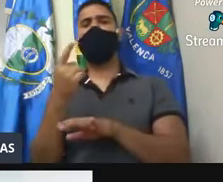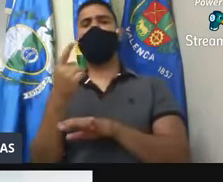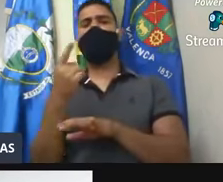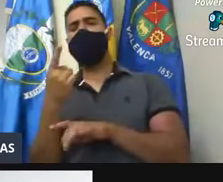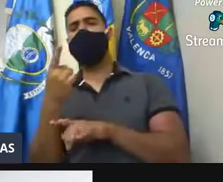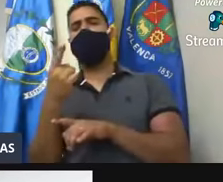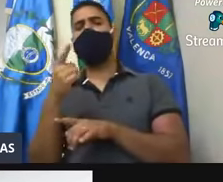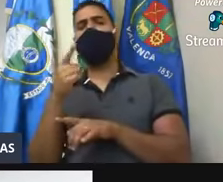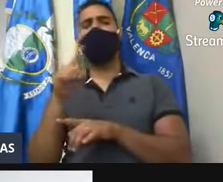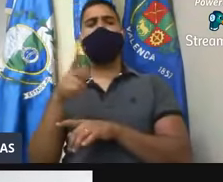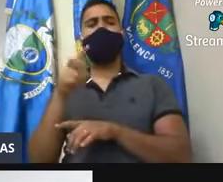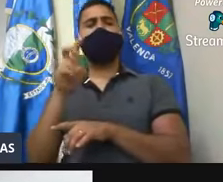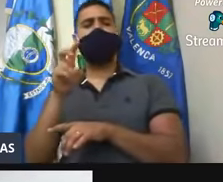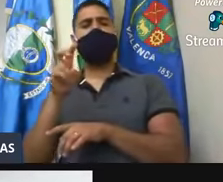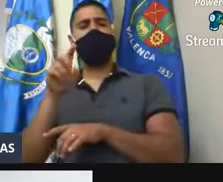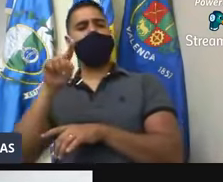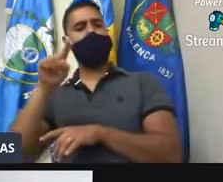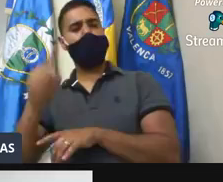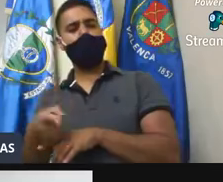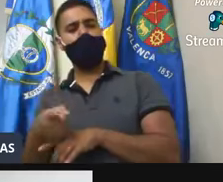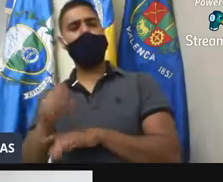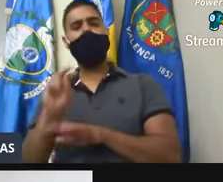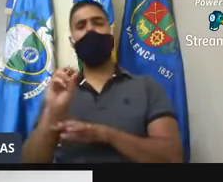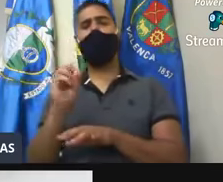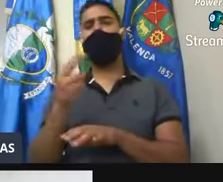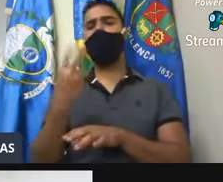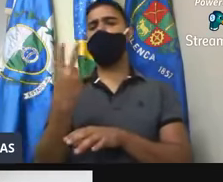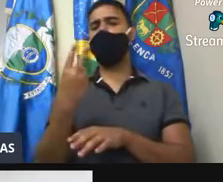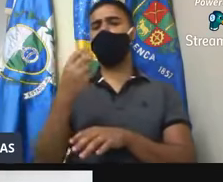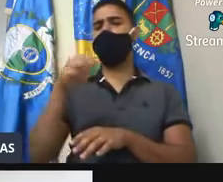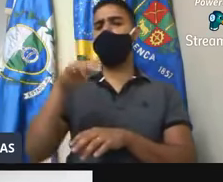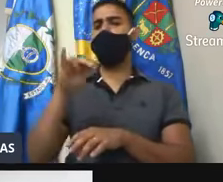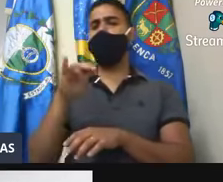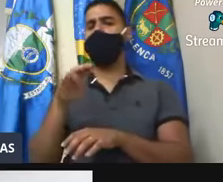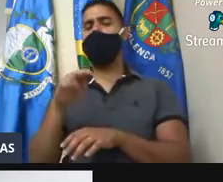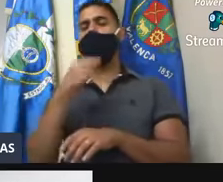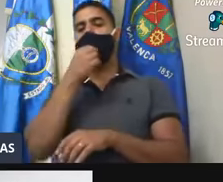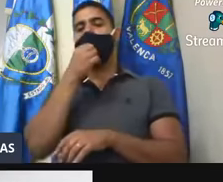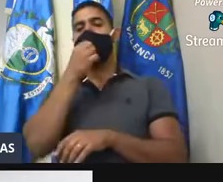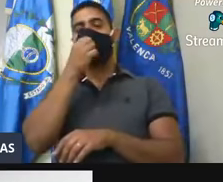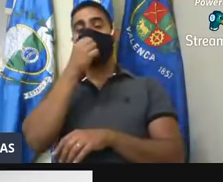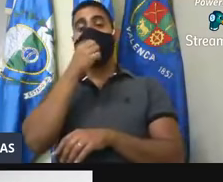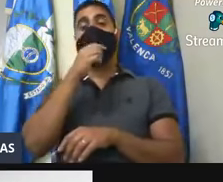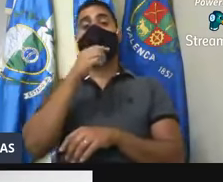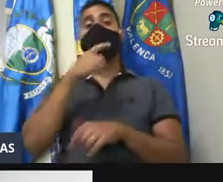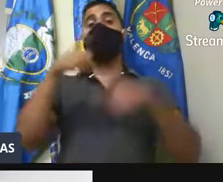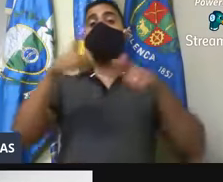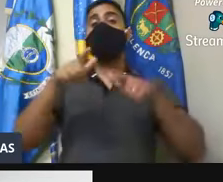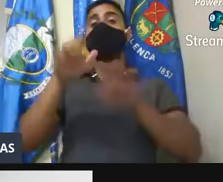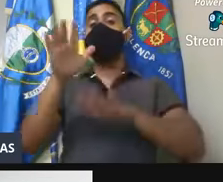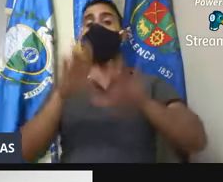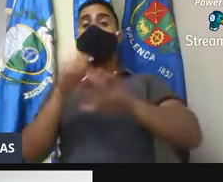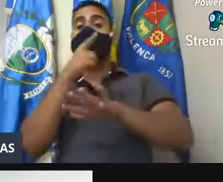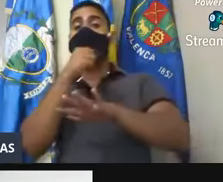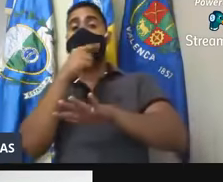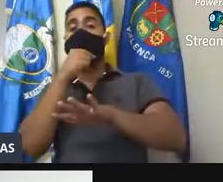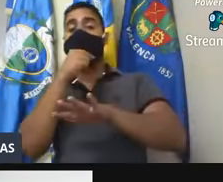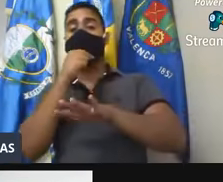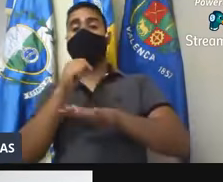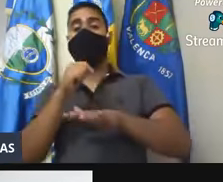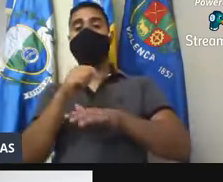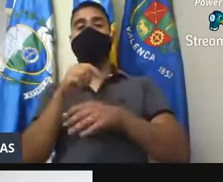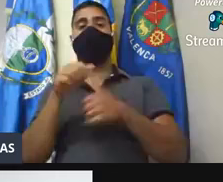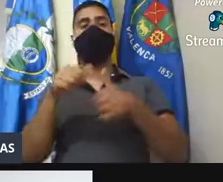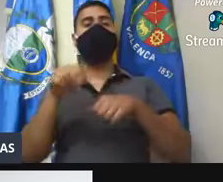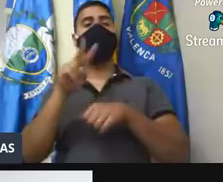a respeito da, da estação de tratamento de esgoto da Varginha e, e a,